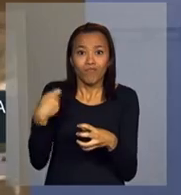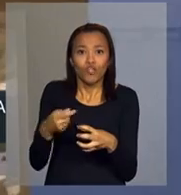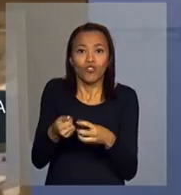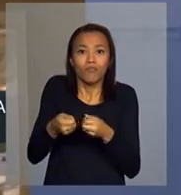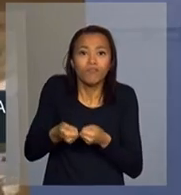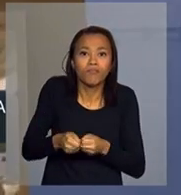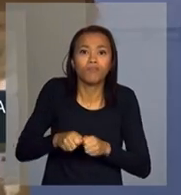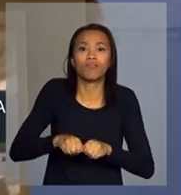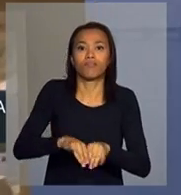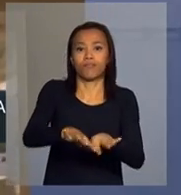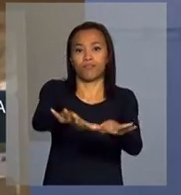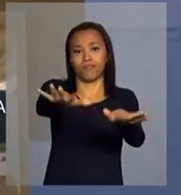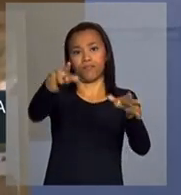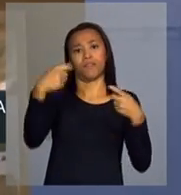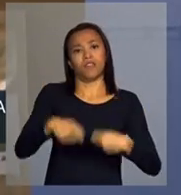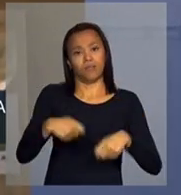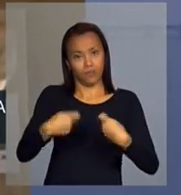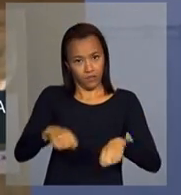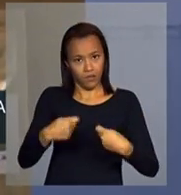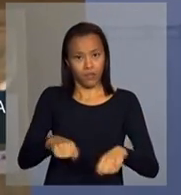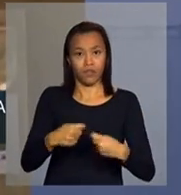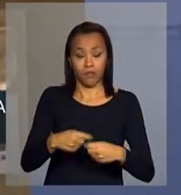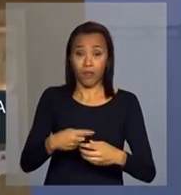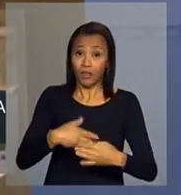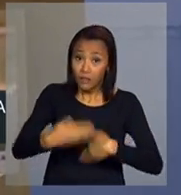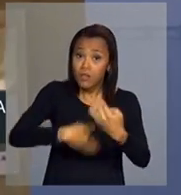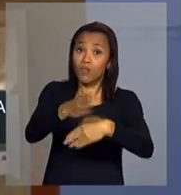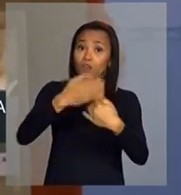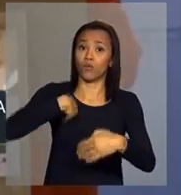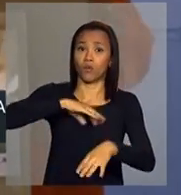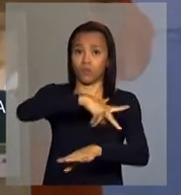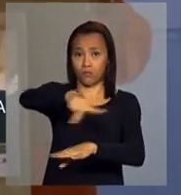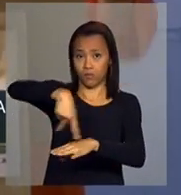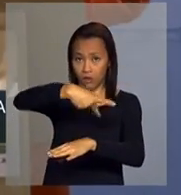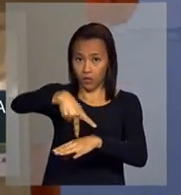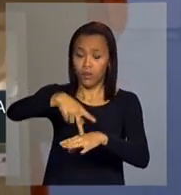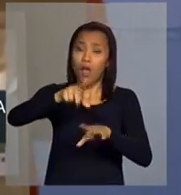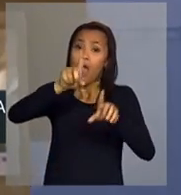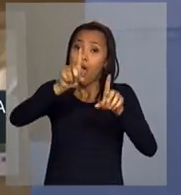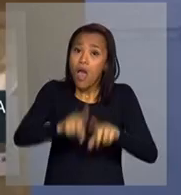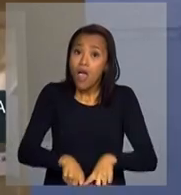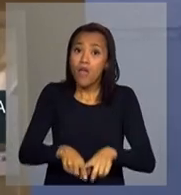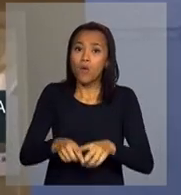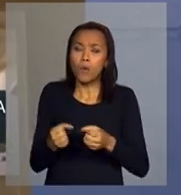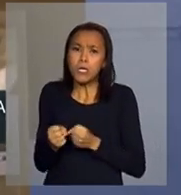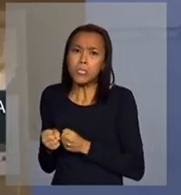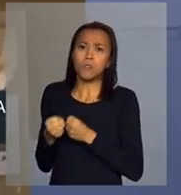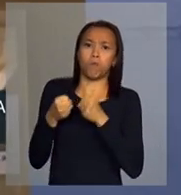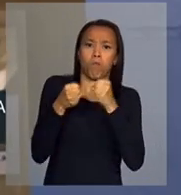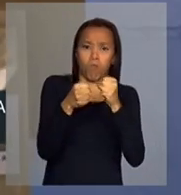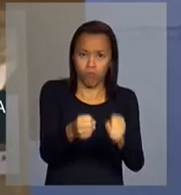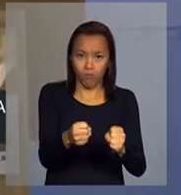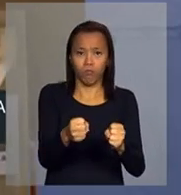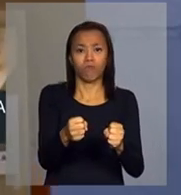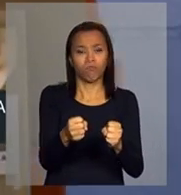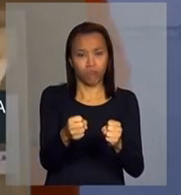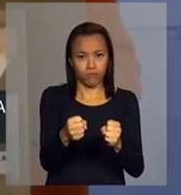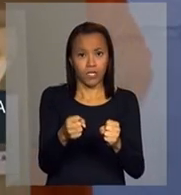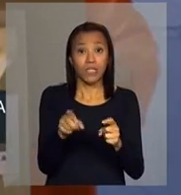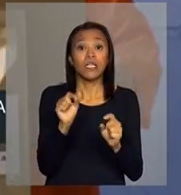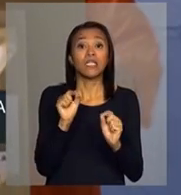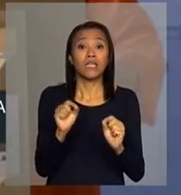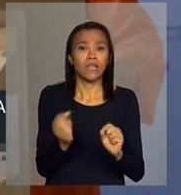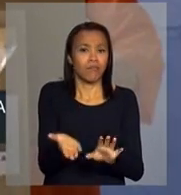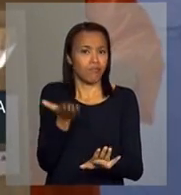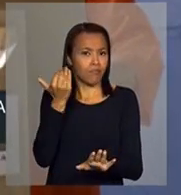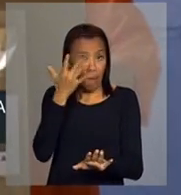constituição da nossa nação. É uma imposição que aqueles